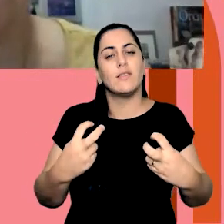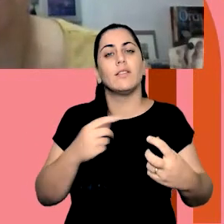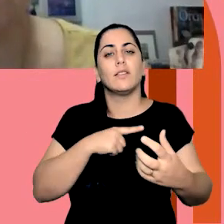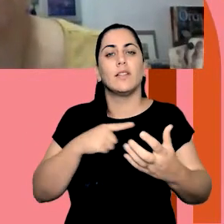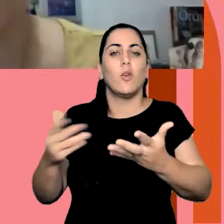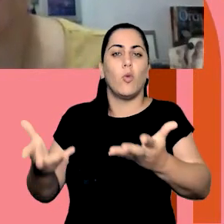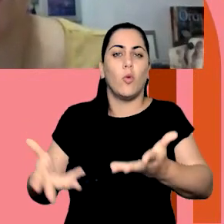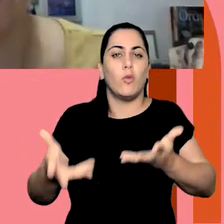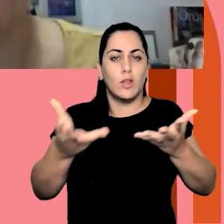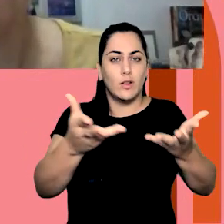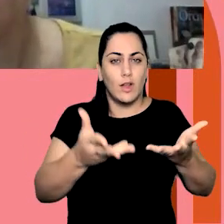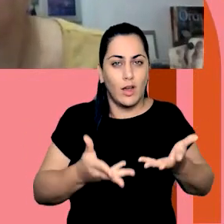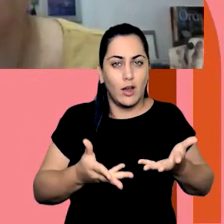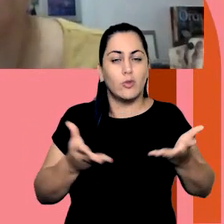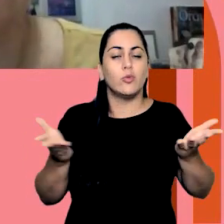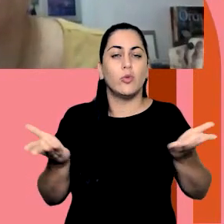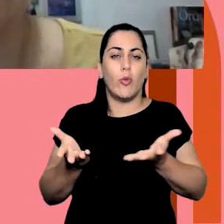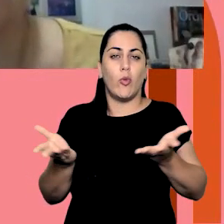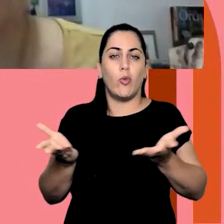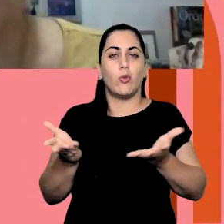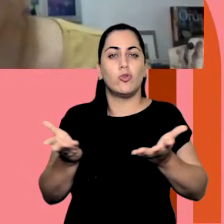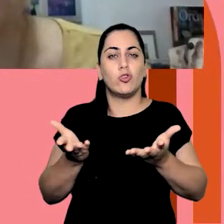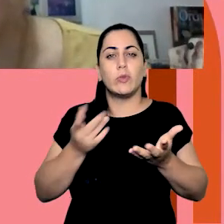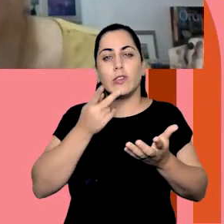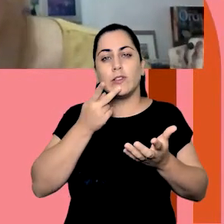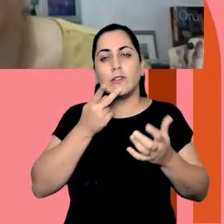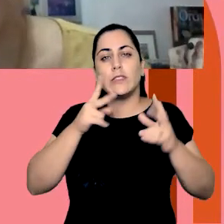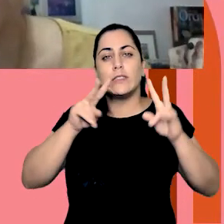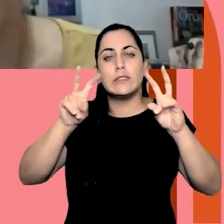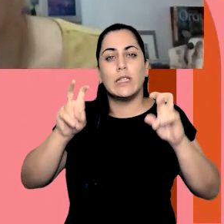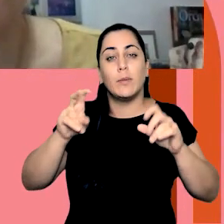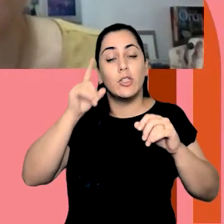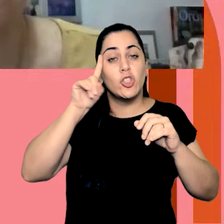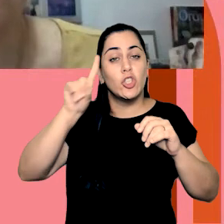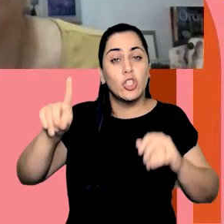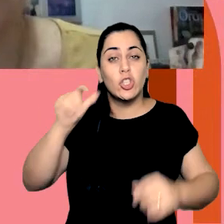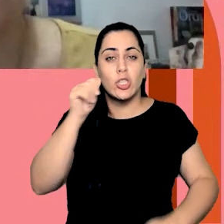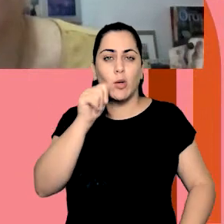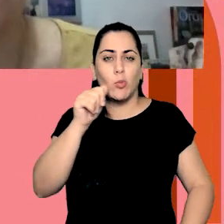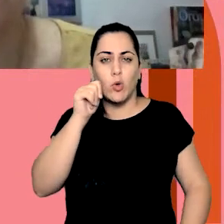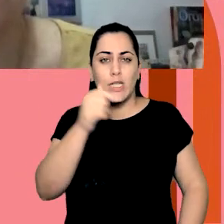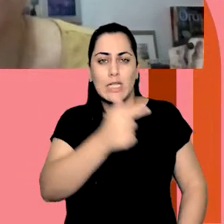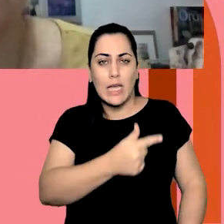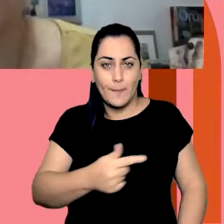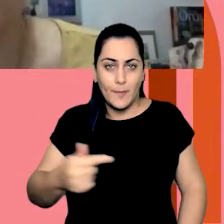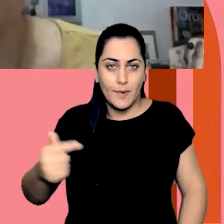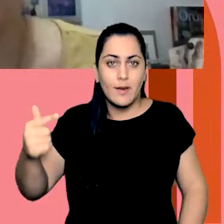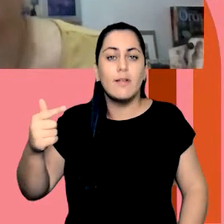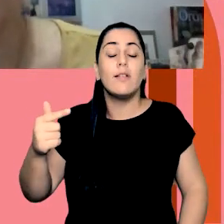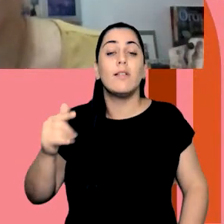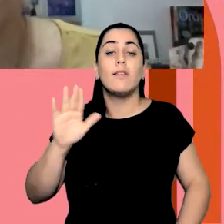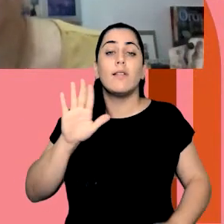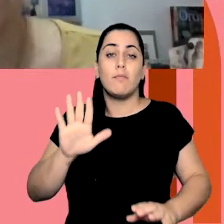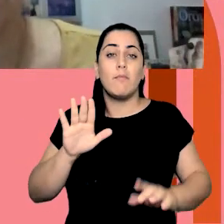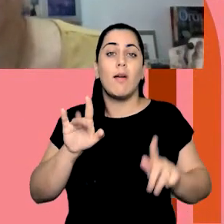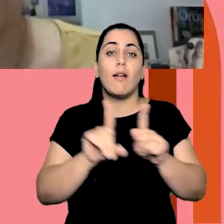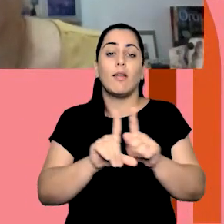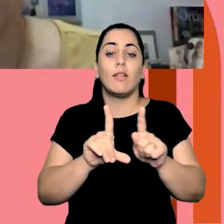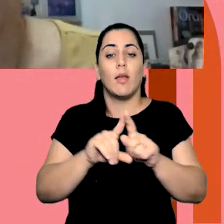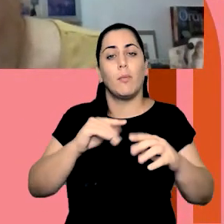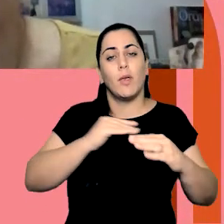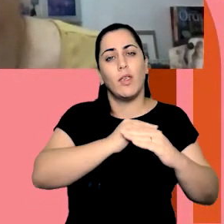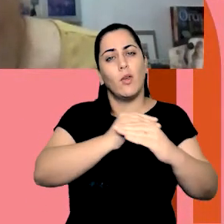convidadas aqui para falar sobre o Dia da Mulher, a semana, mas sim sobre a